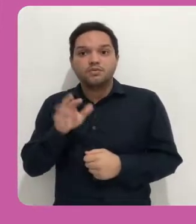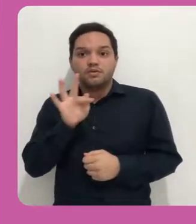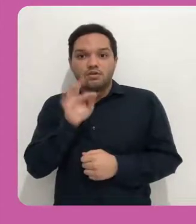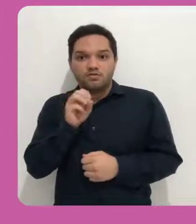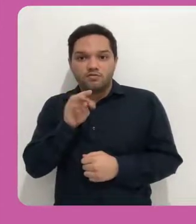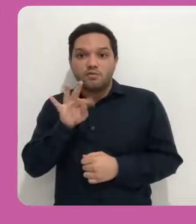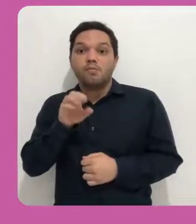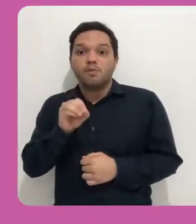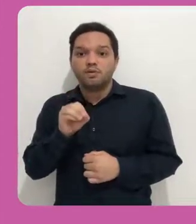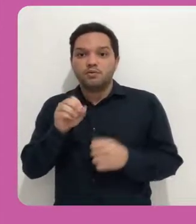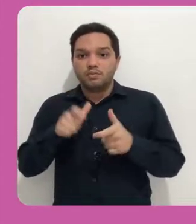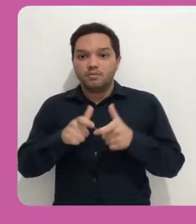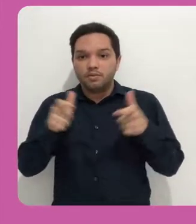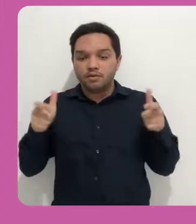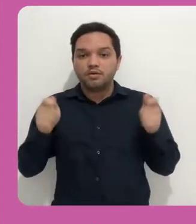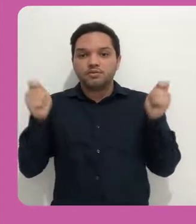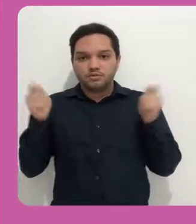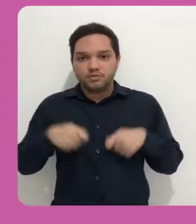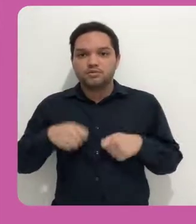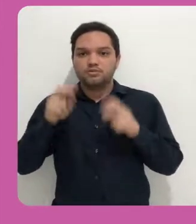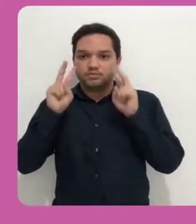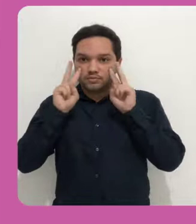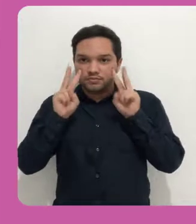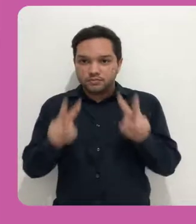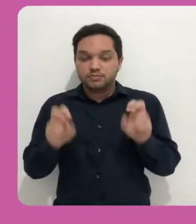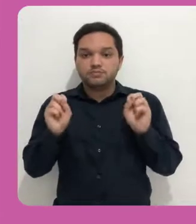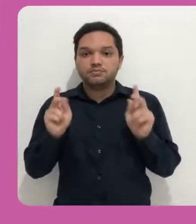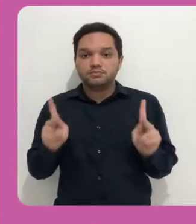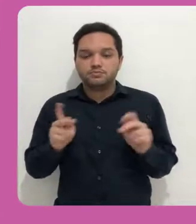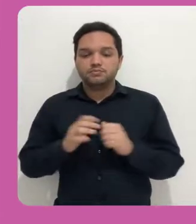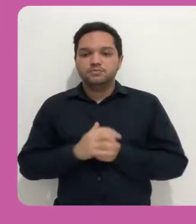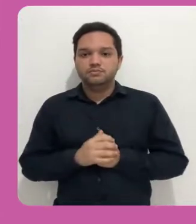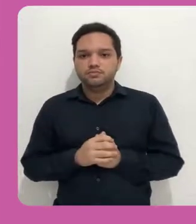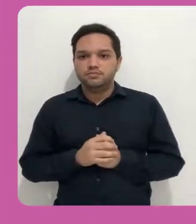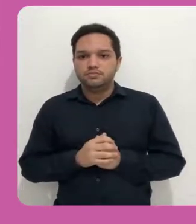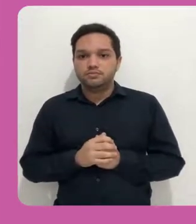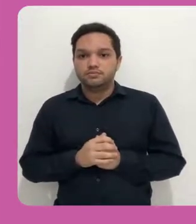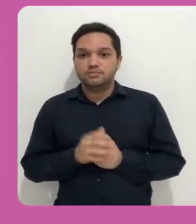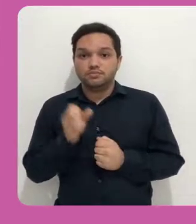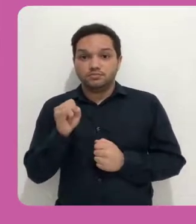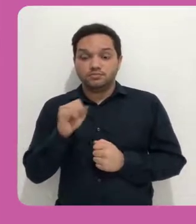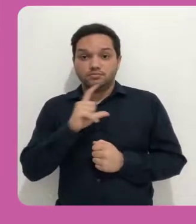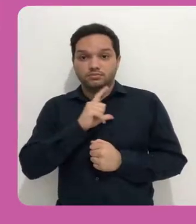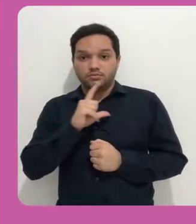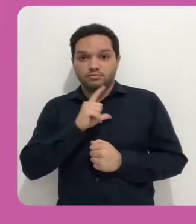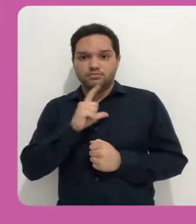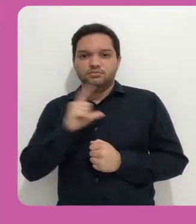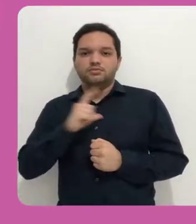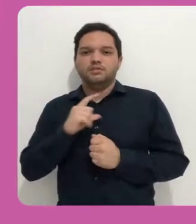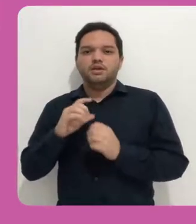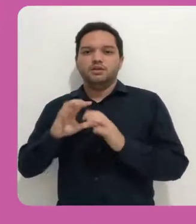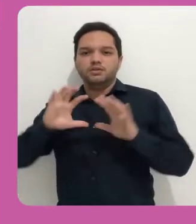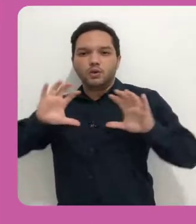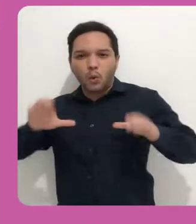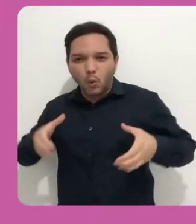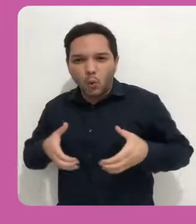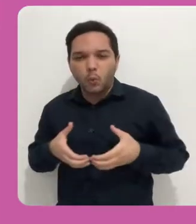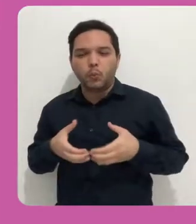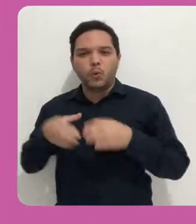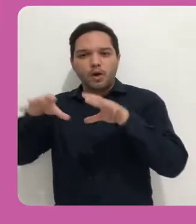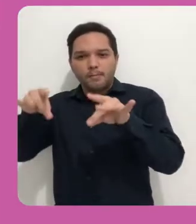maioria deles possa abrir, certo? E se você tem um conjunto de arquivos,